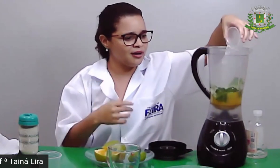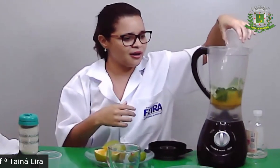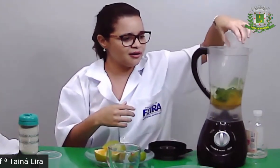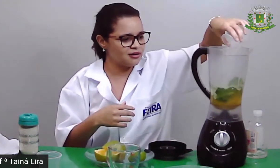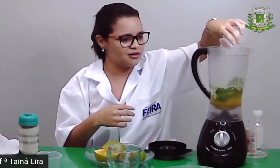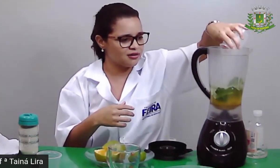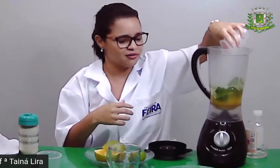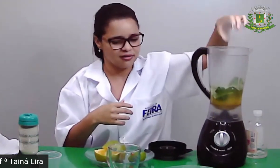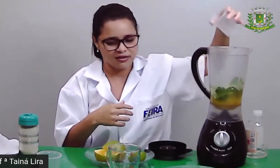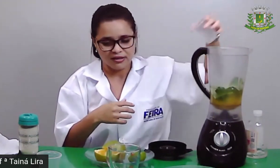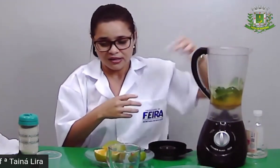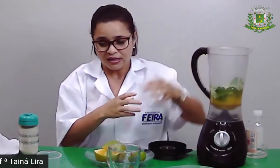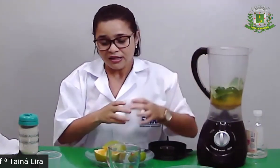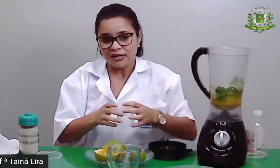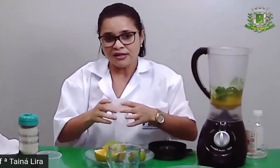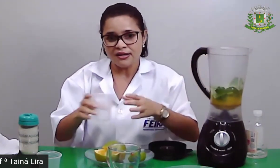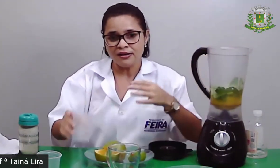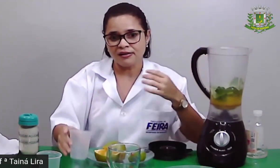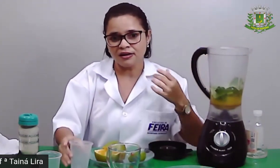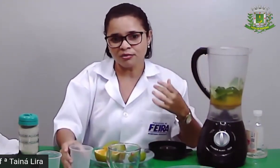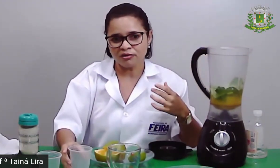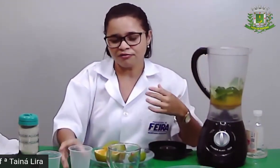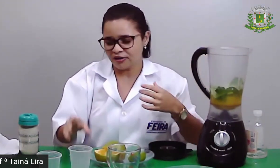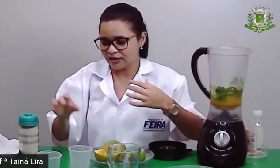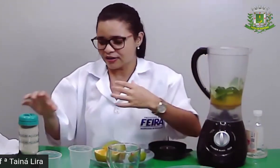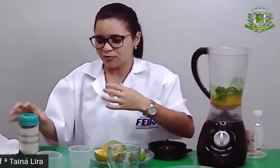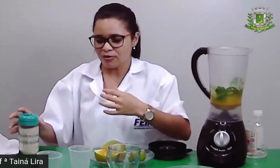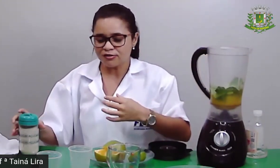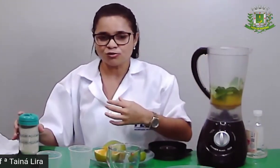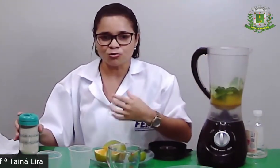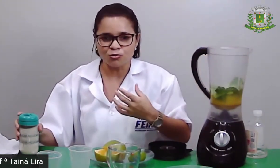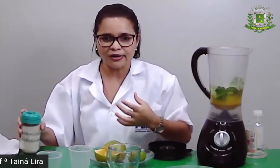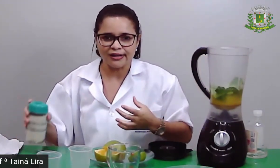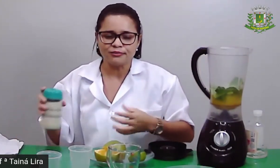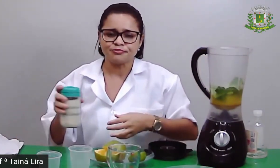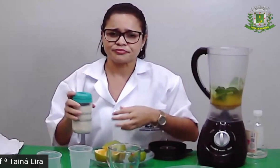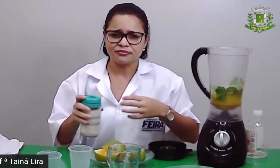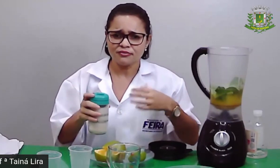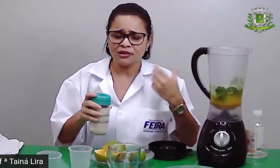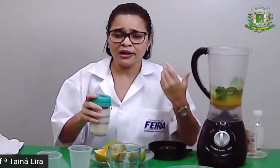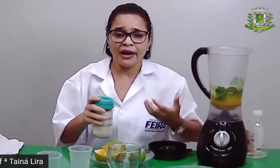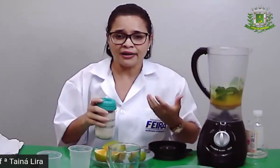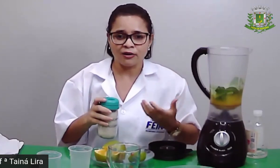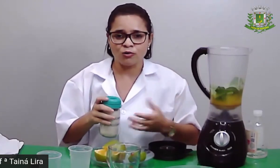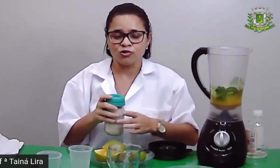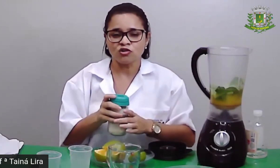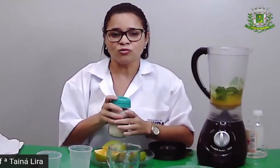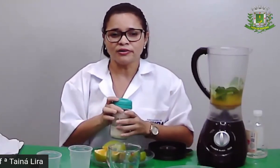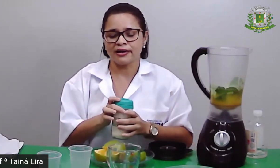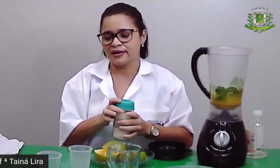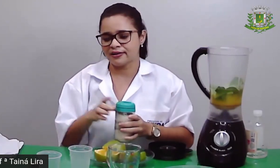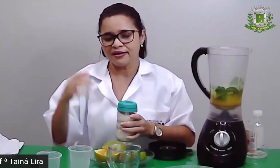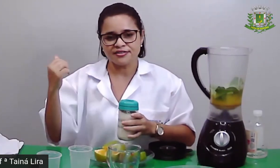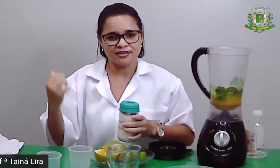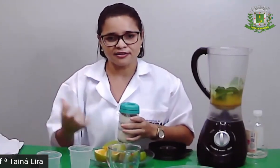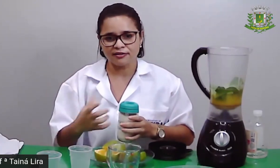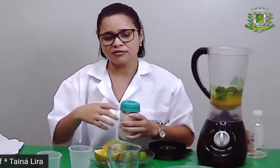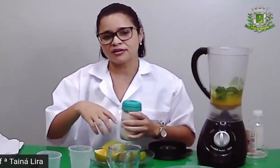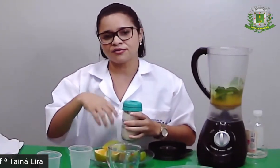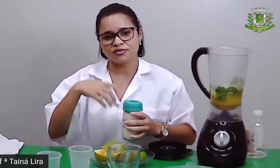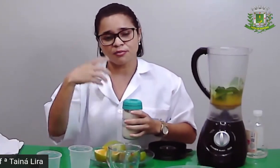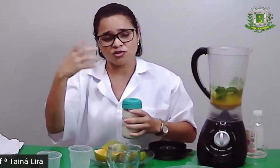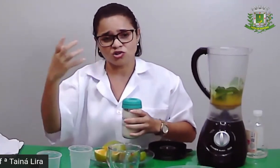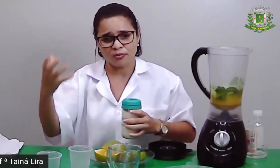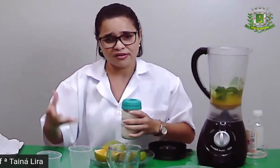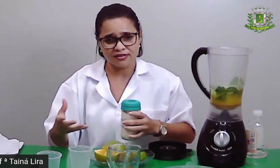errar aqui. E lembra que eu falei que o açúcar era gosto na receita